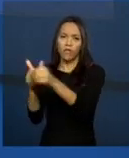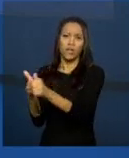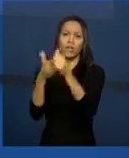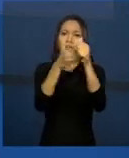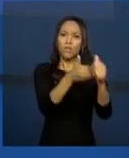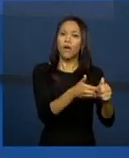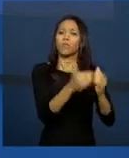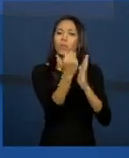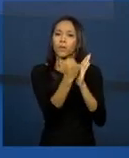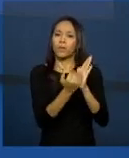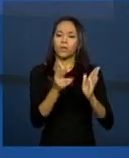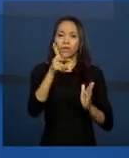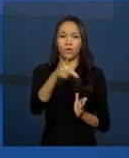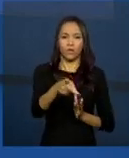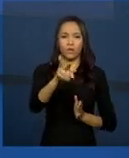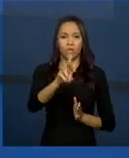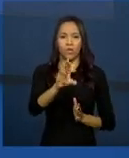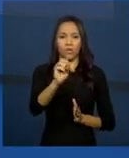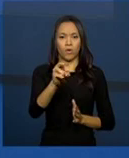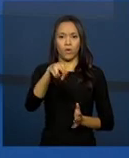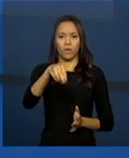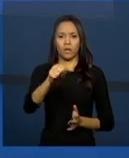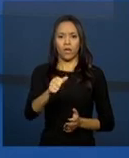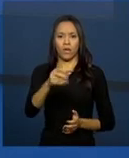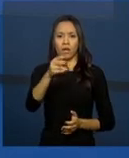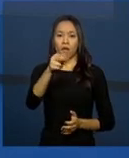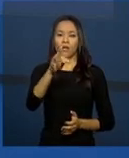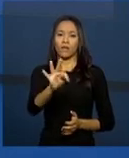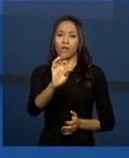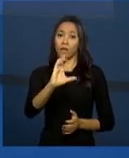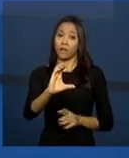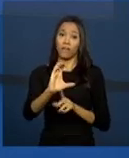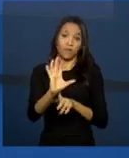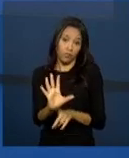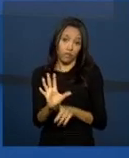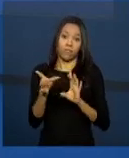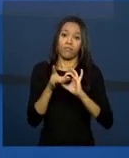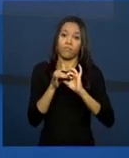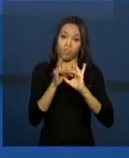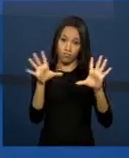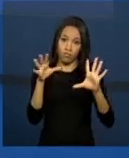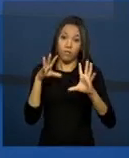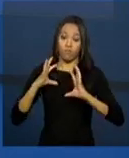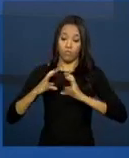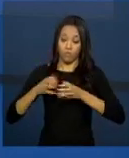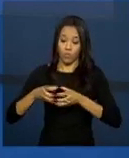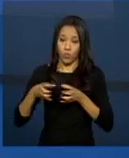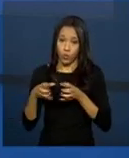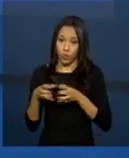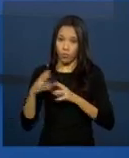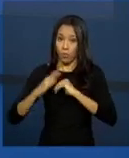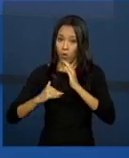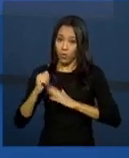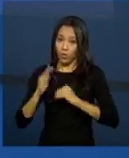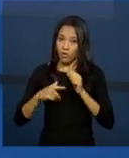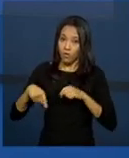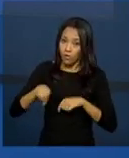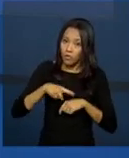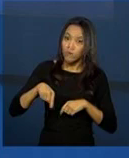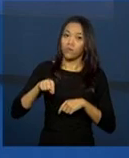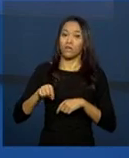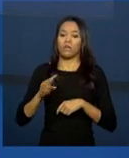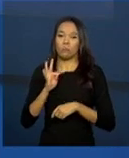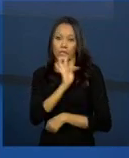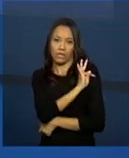caráter sigiloso destas informações, embora sejam informações de acesso restrito aos